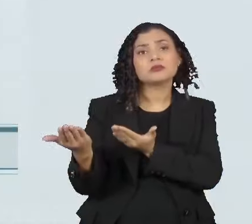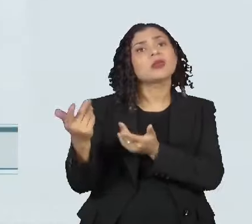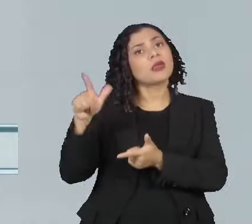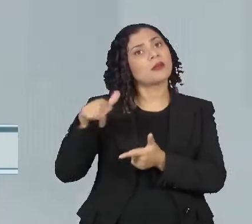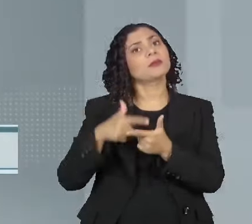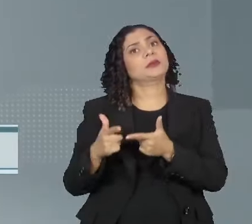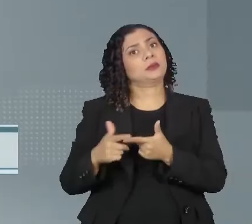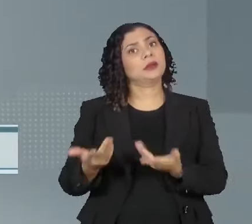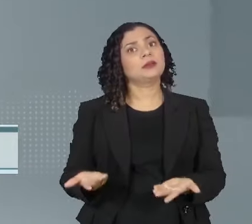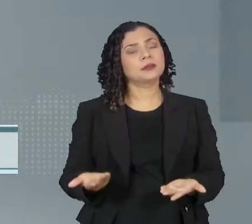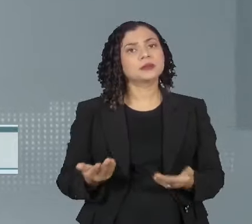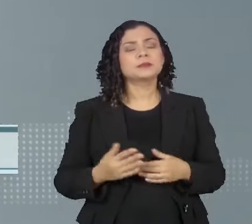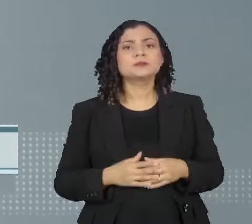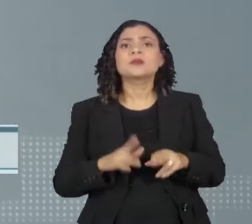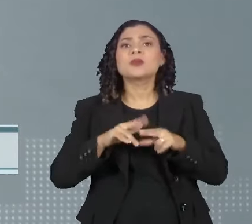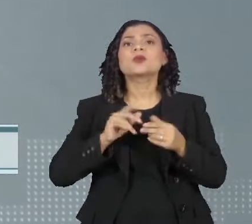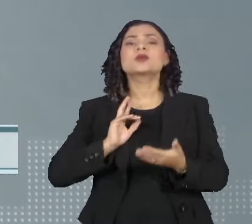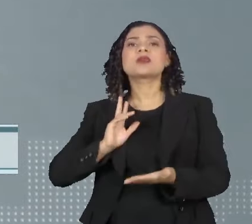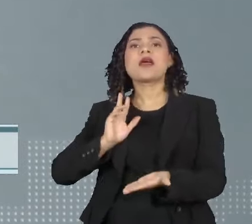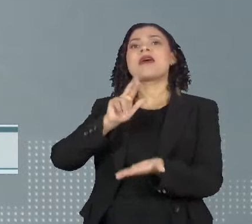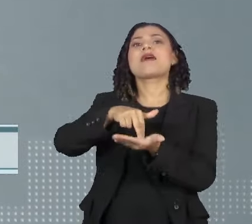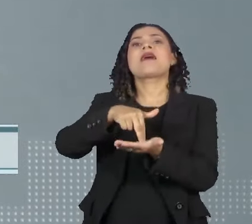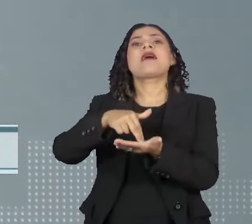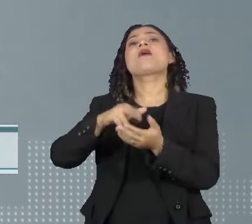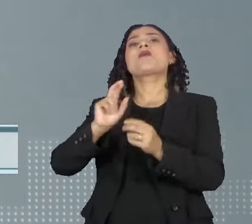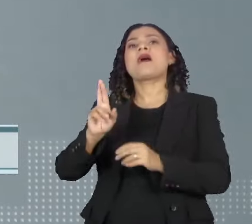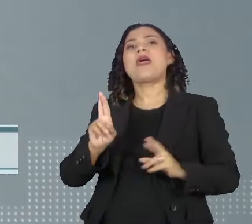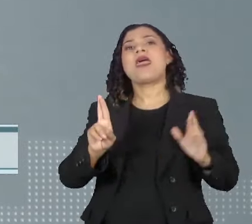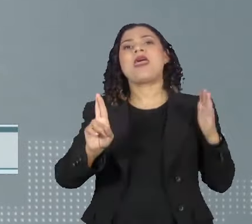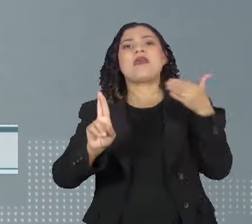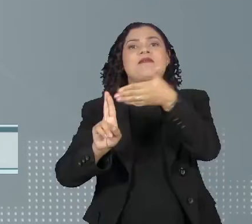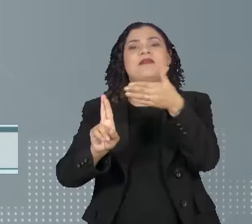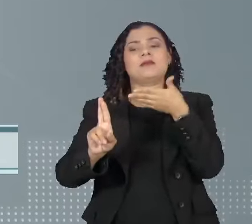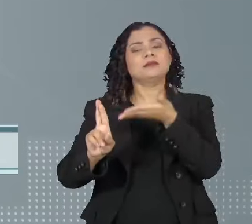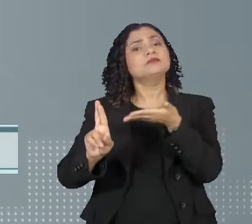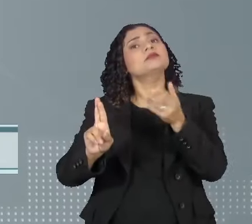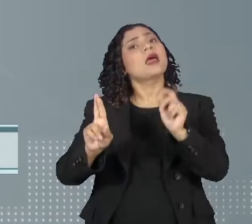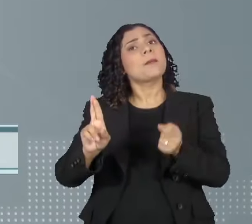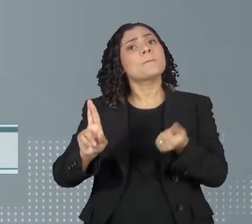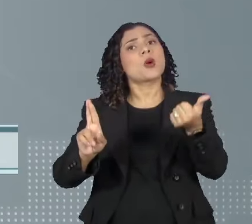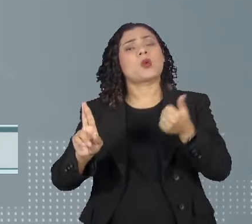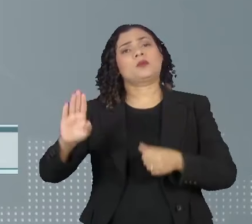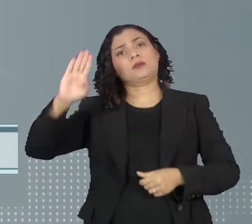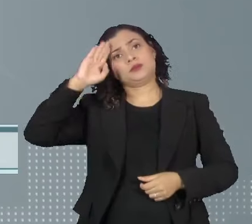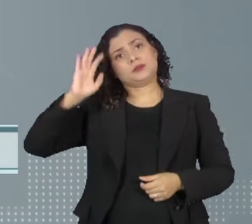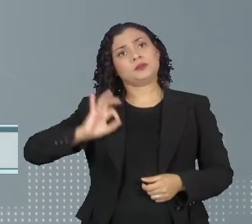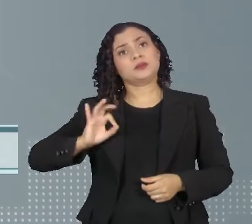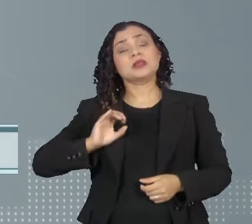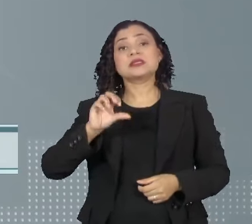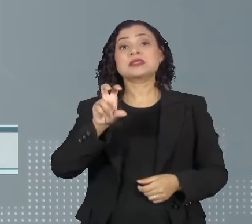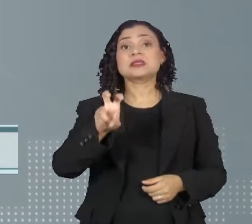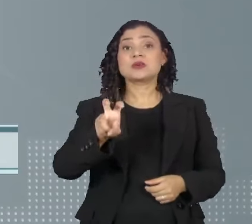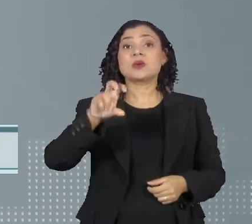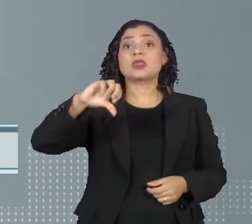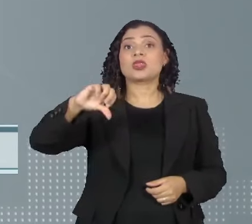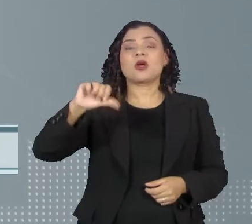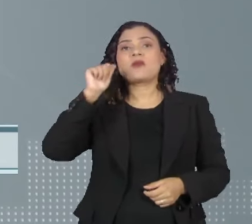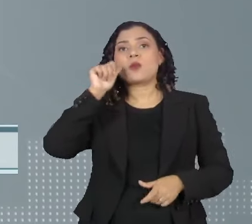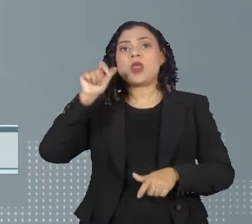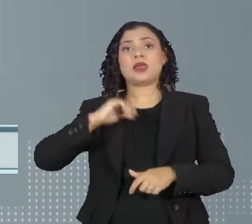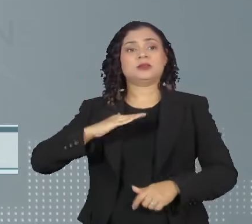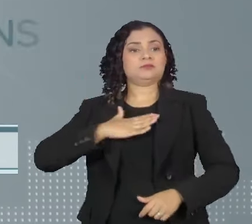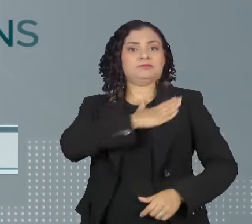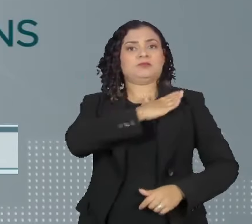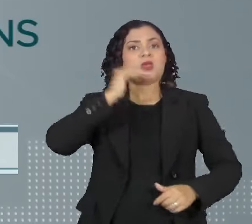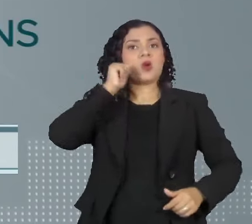problema. A representatividade feminina na mais alta patente da PM é ainda menor. Apenas 59 mulheres chegaram ao posto de coronel